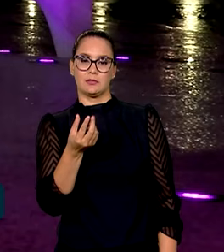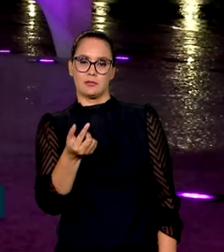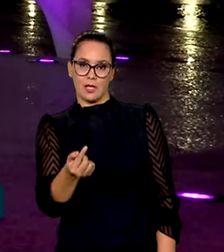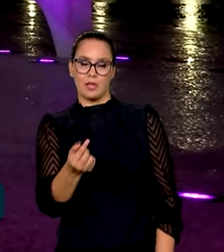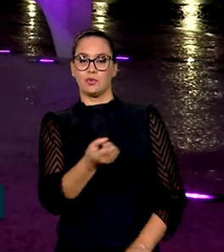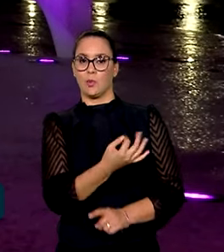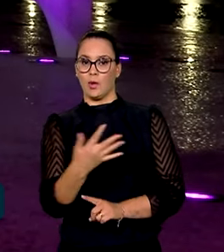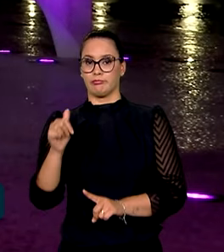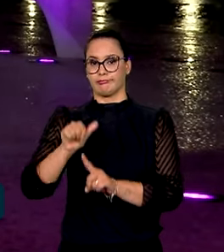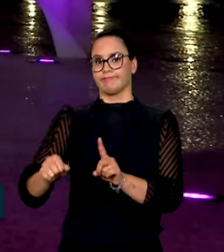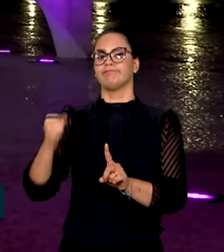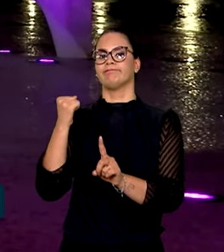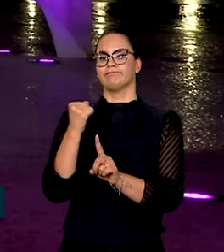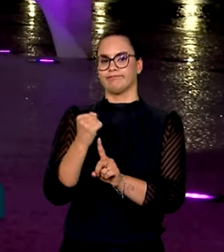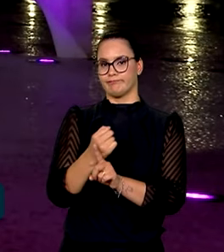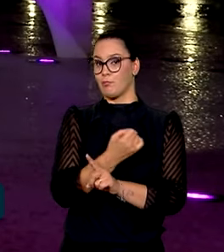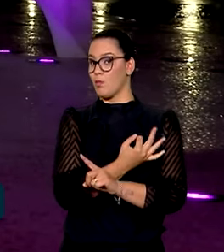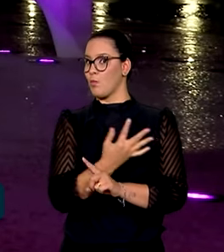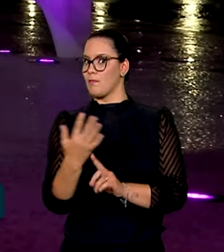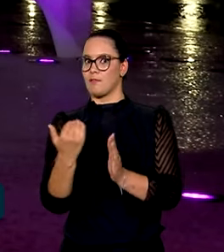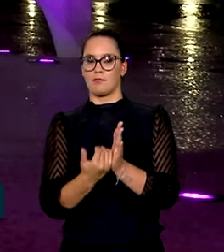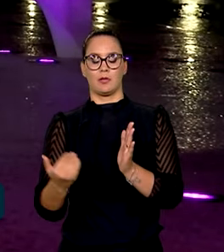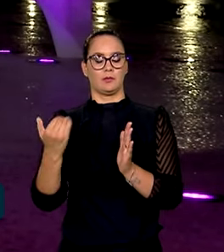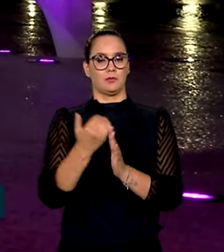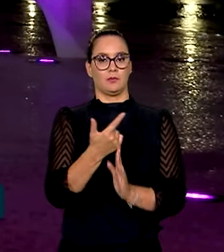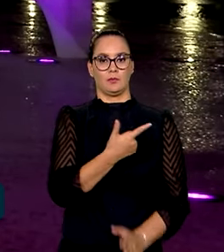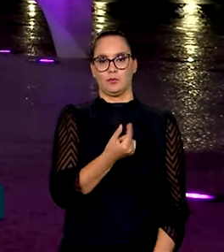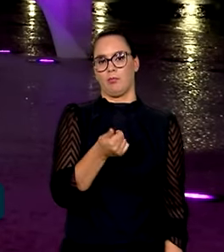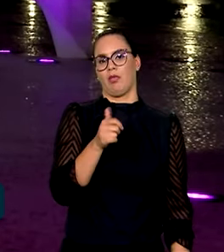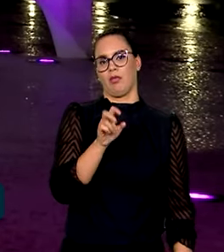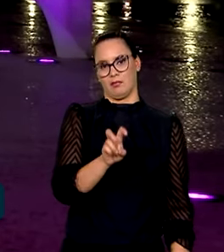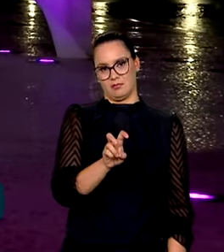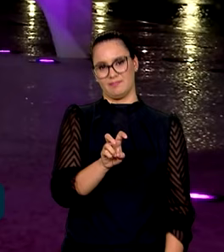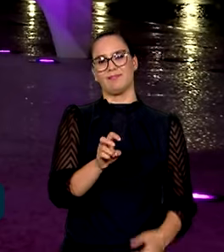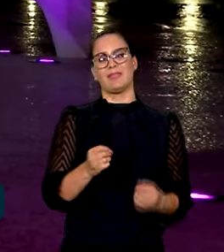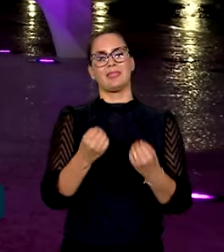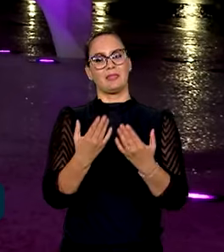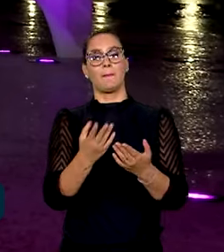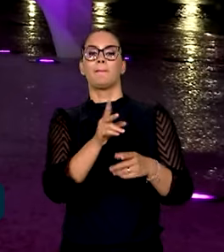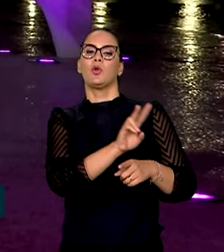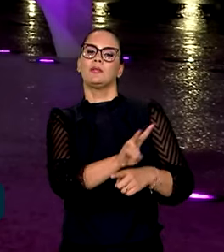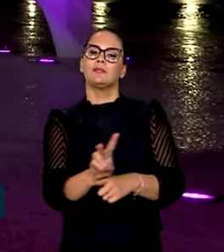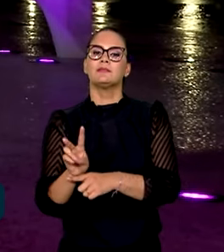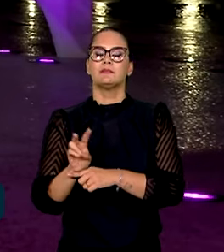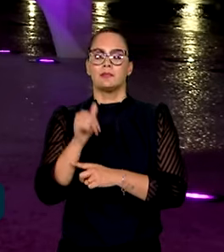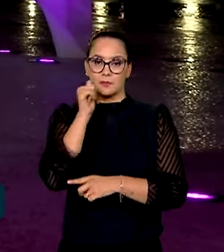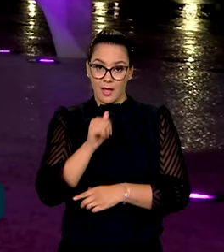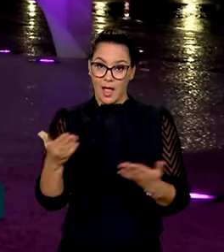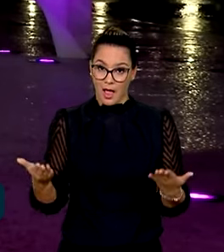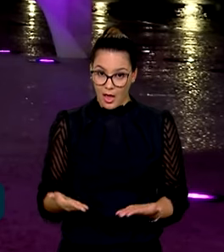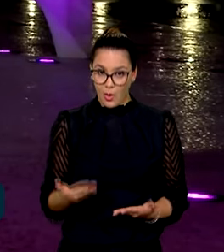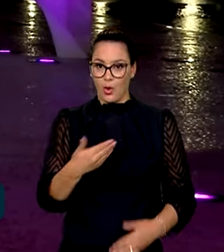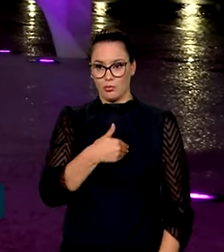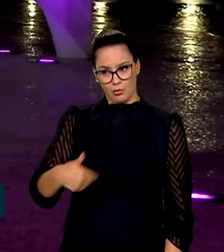de suicídio. É o maior índice já registrado desde 2015. Além de oferecer proteção às mulheres, agora o